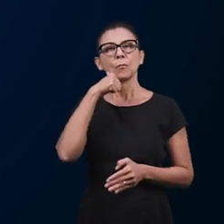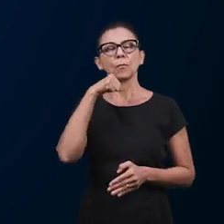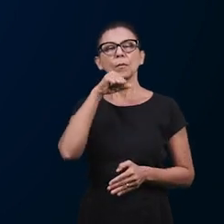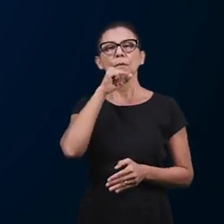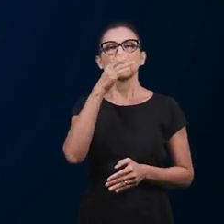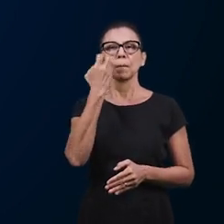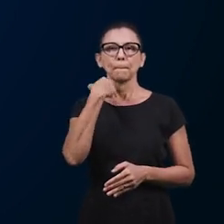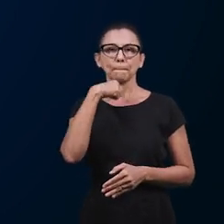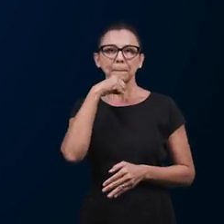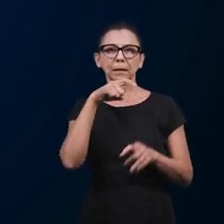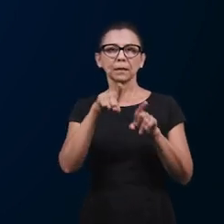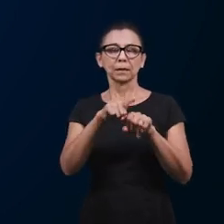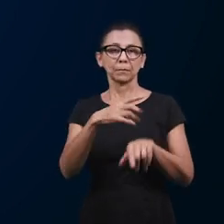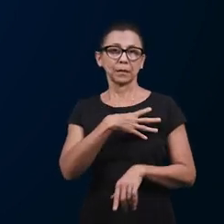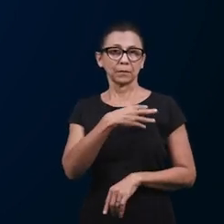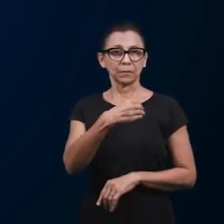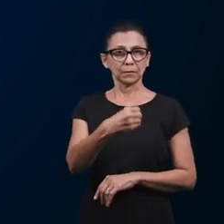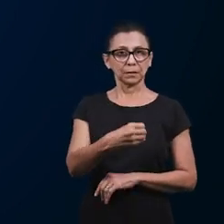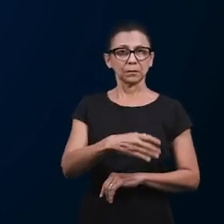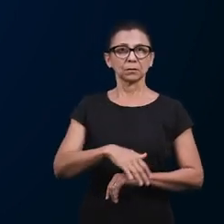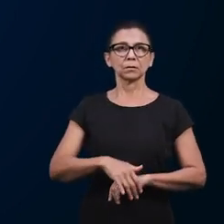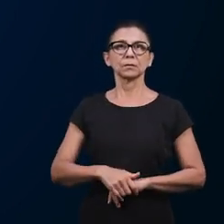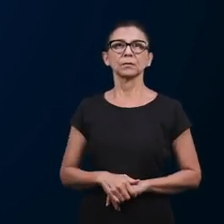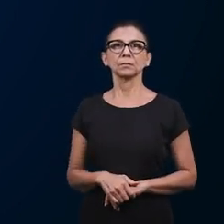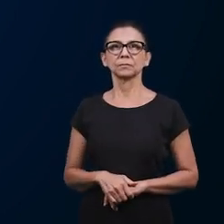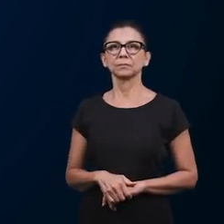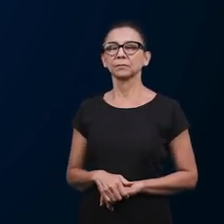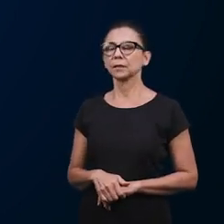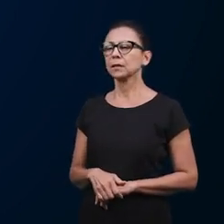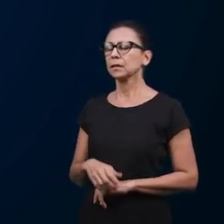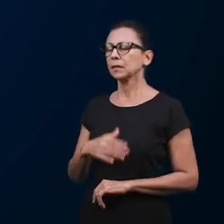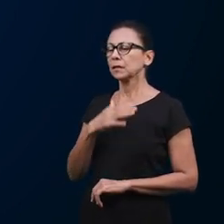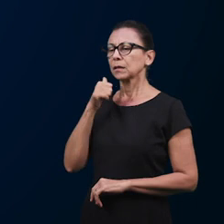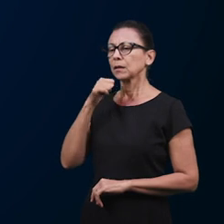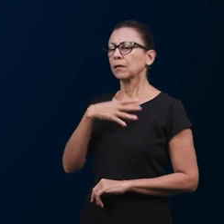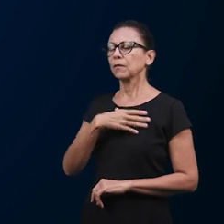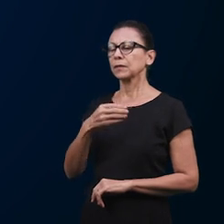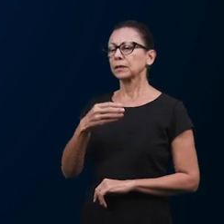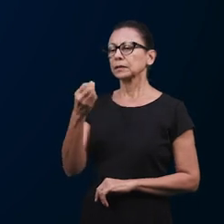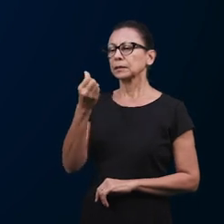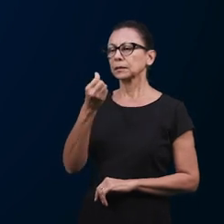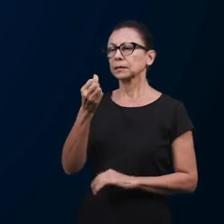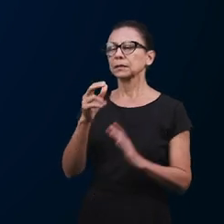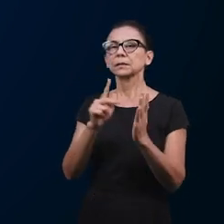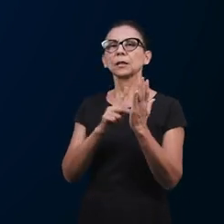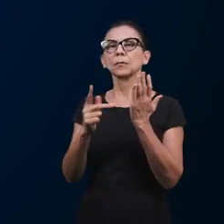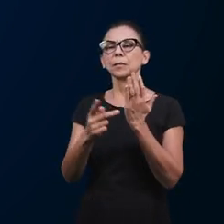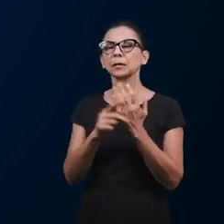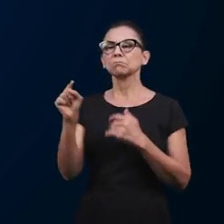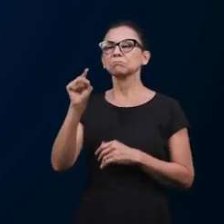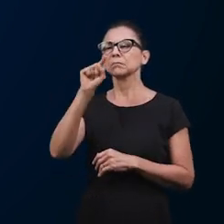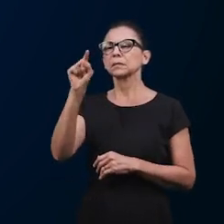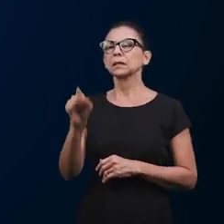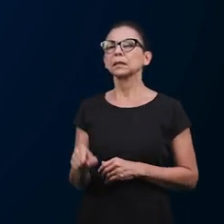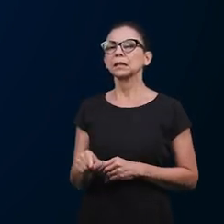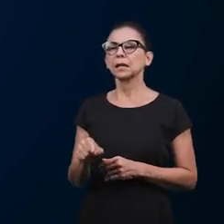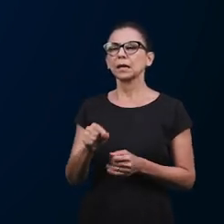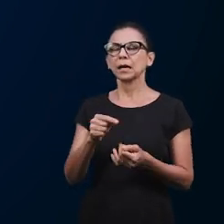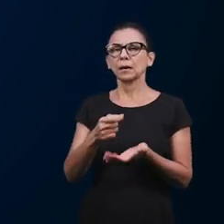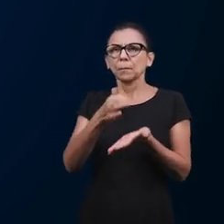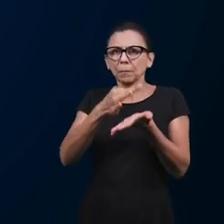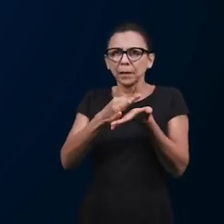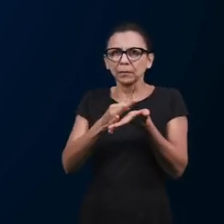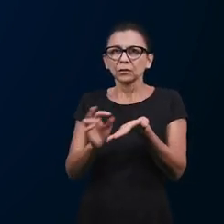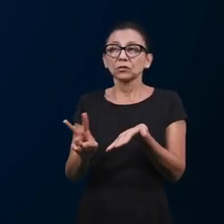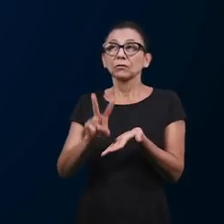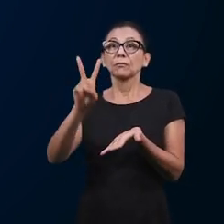destinada para pais e filhos, que é a seguinte. Isabela, na sexta parábola, quem é a